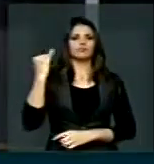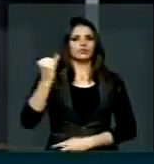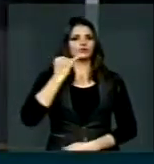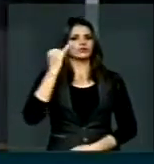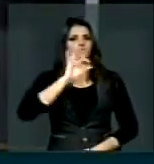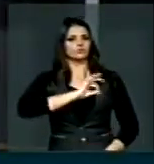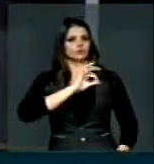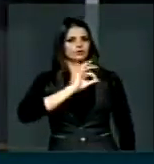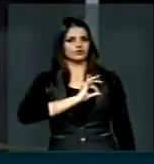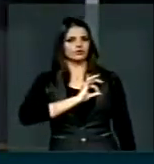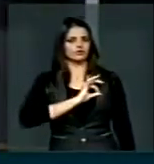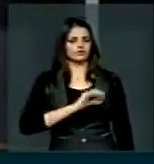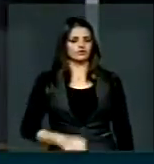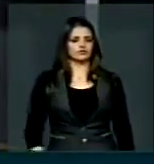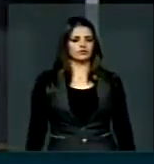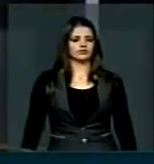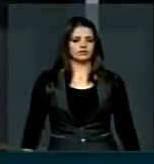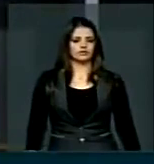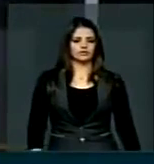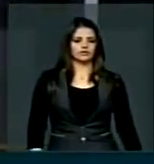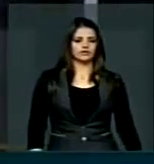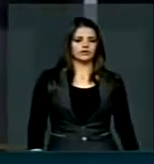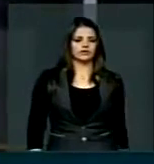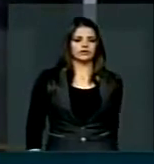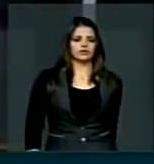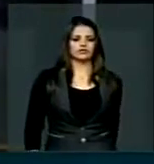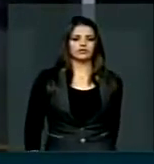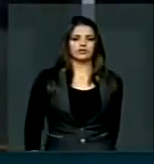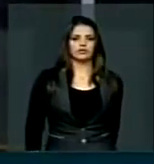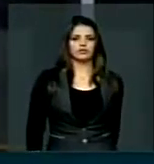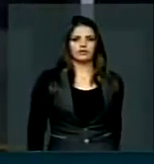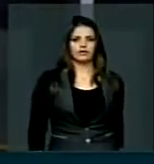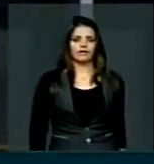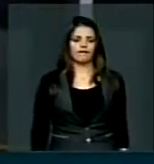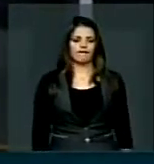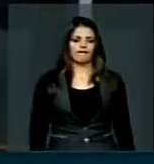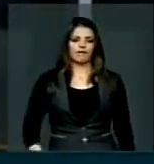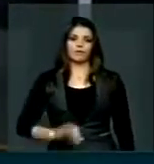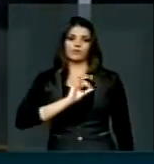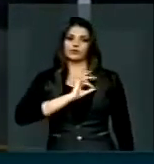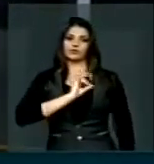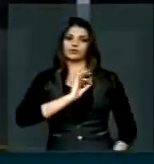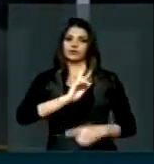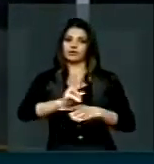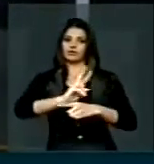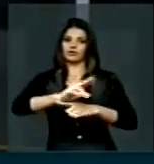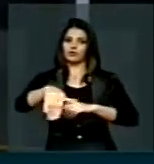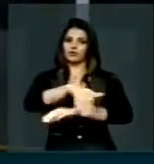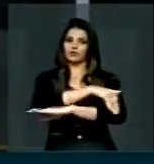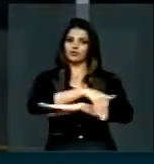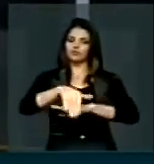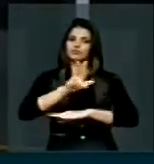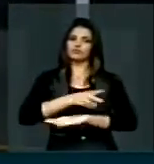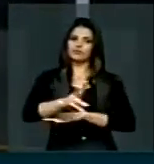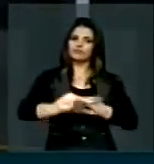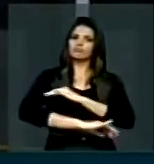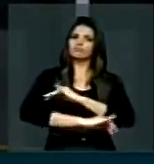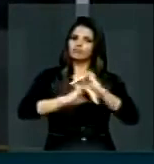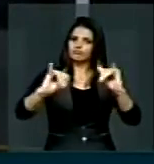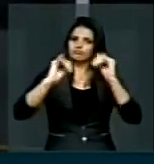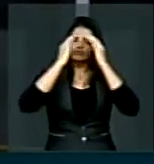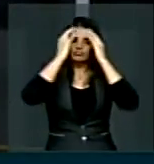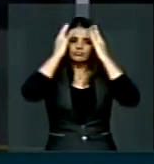importante polícia, que é a Polícia Federal do Brasil? Polícia Rodoviária, eu sempre registro aqui,